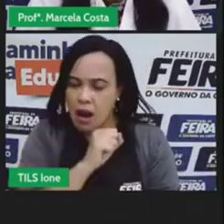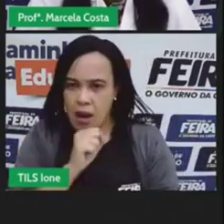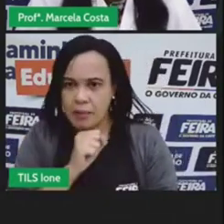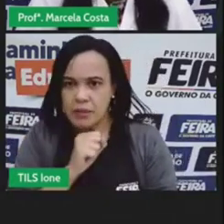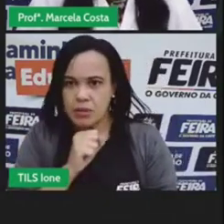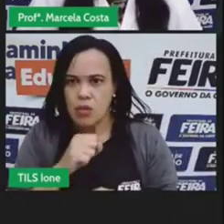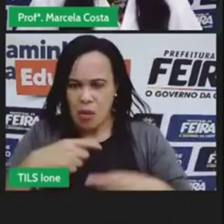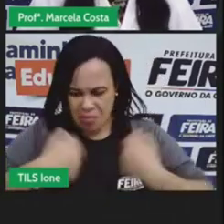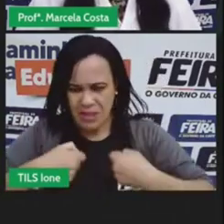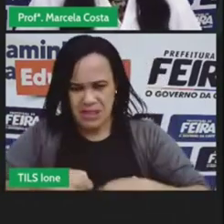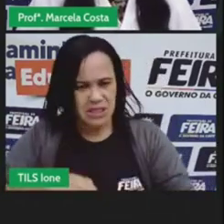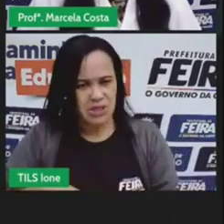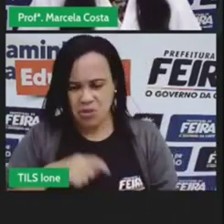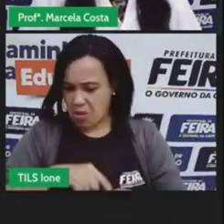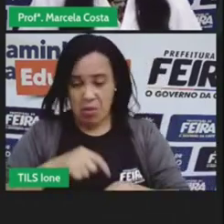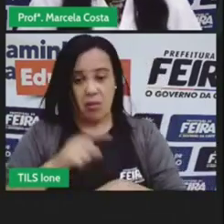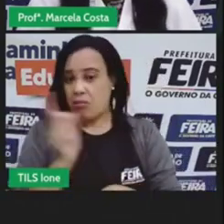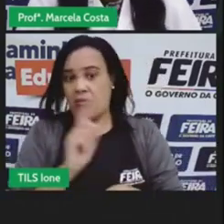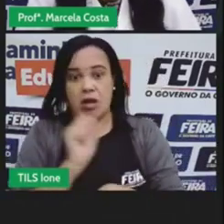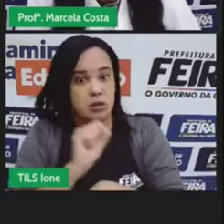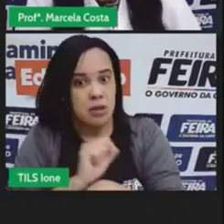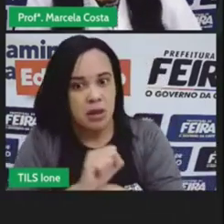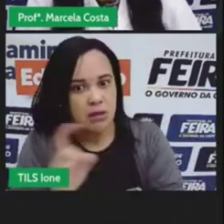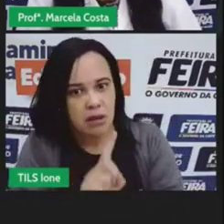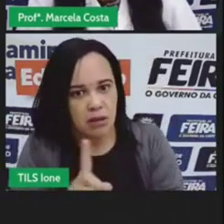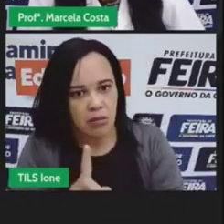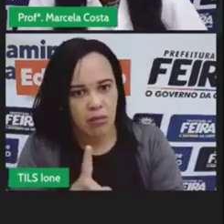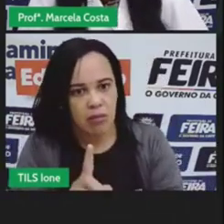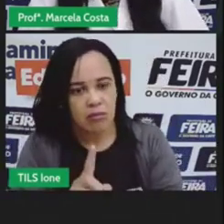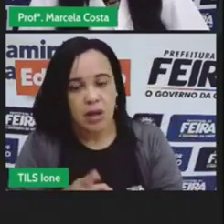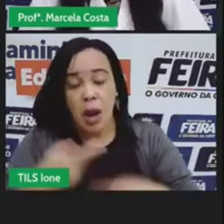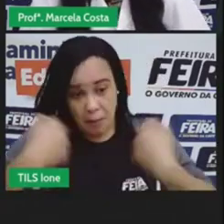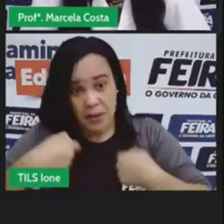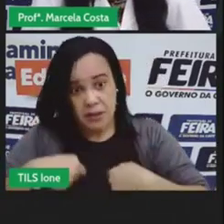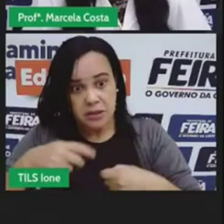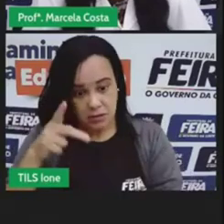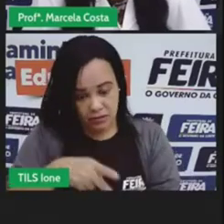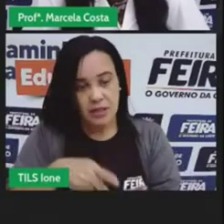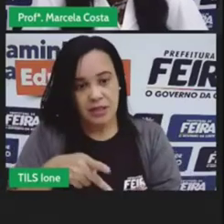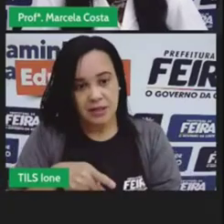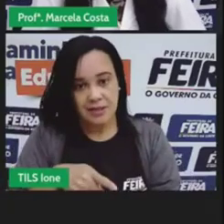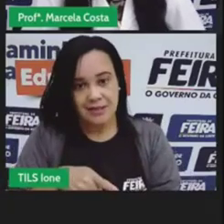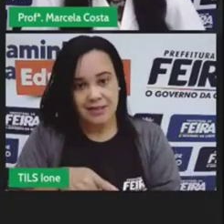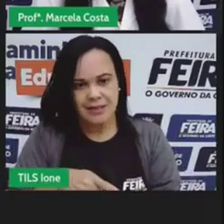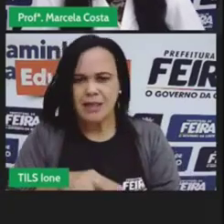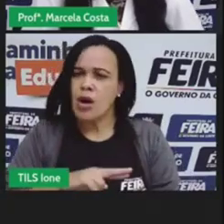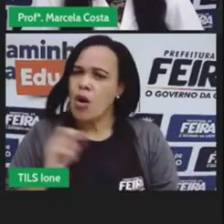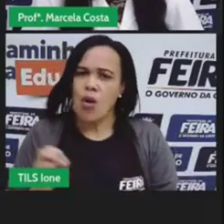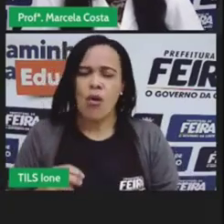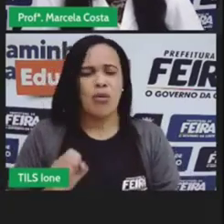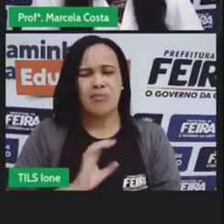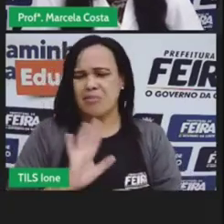que não pode esperar ou é algo que pode se esperar